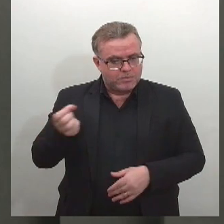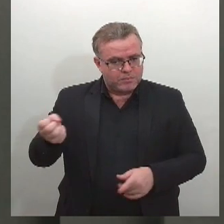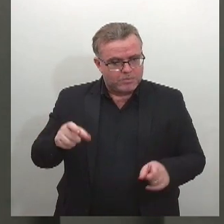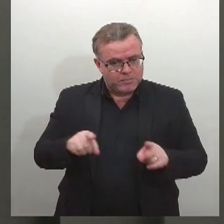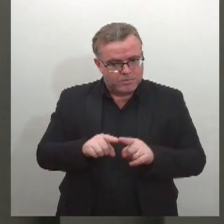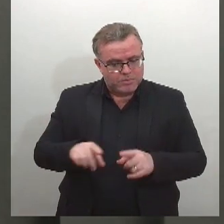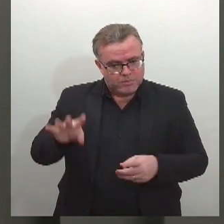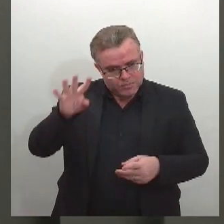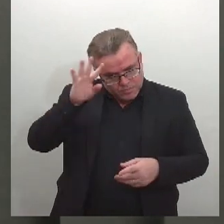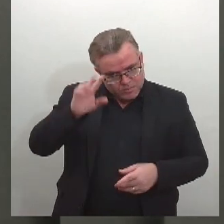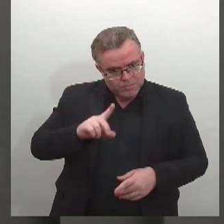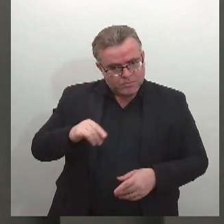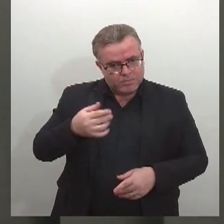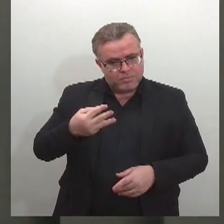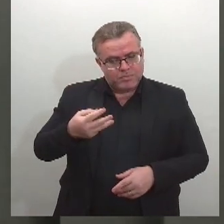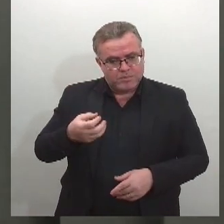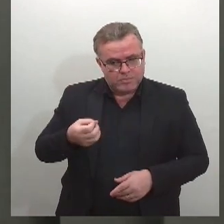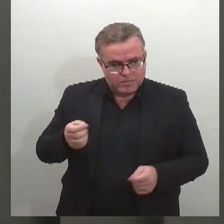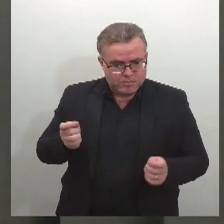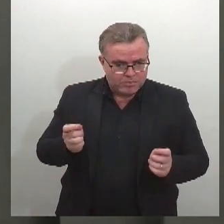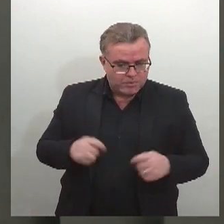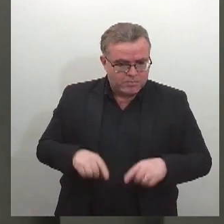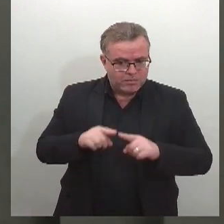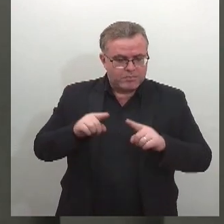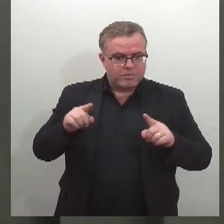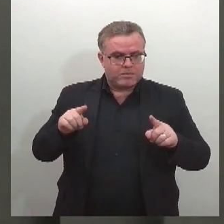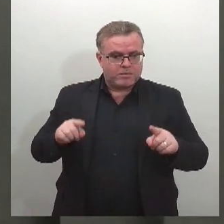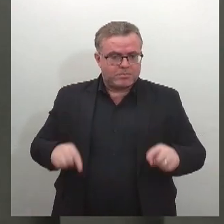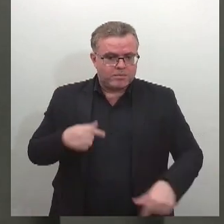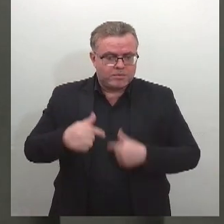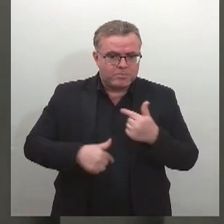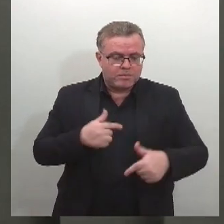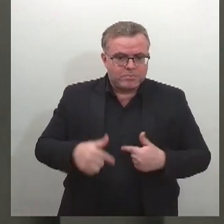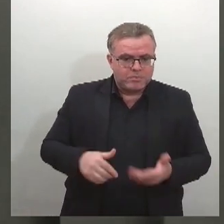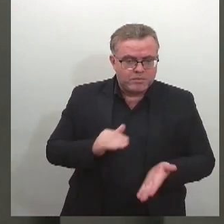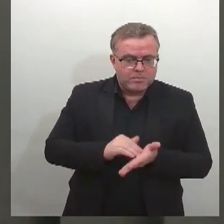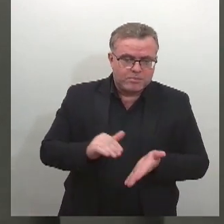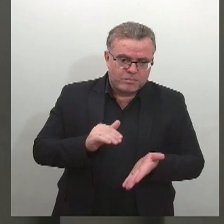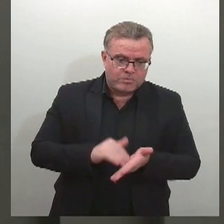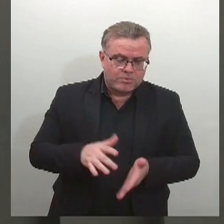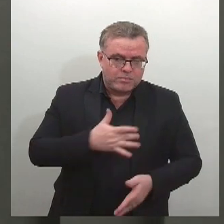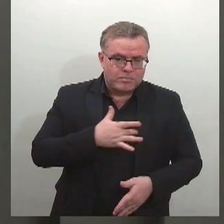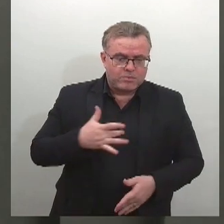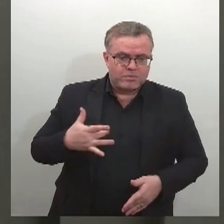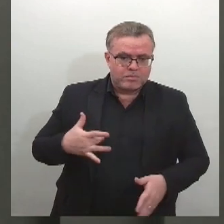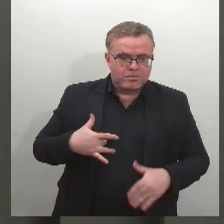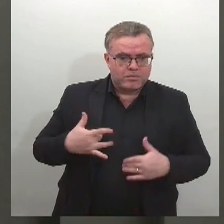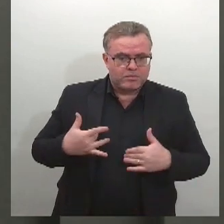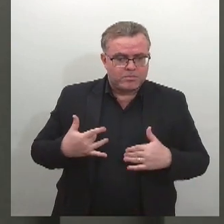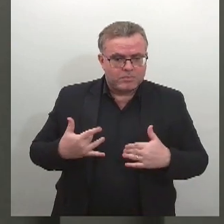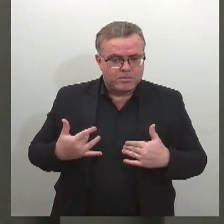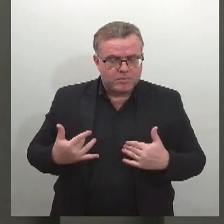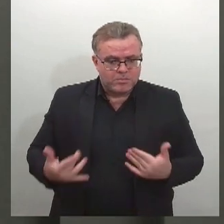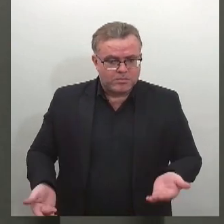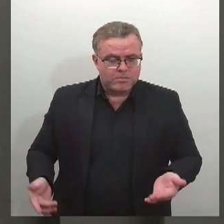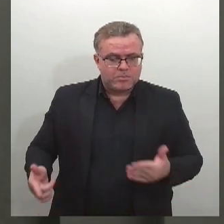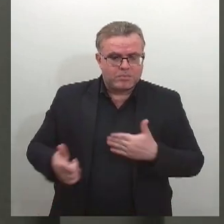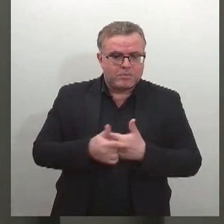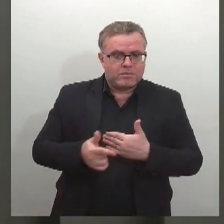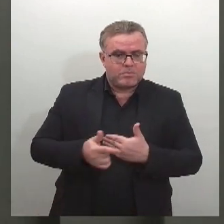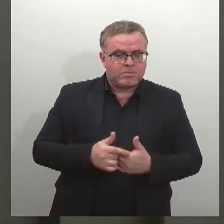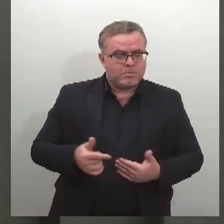30, recebem os servidores ativos da Secretaria de Estado da Saúde e suas fundações, e os servidores